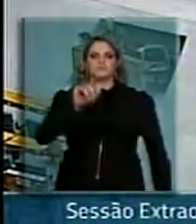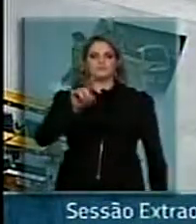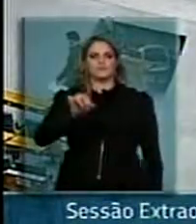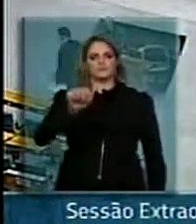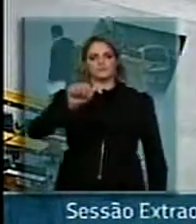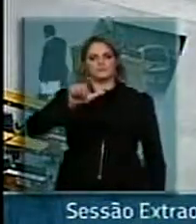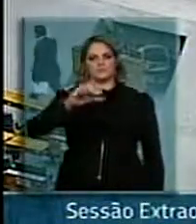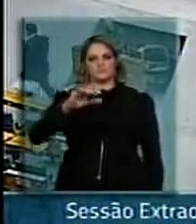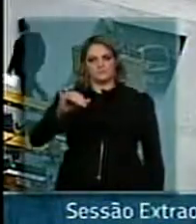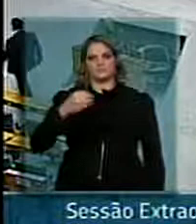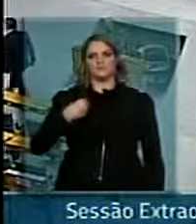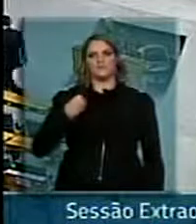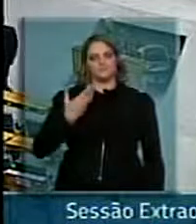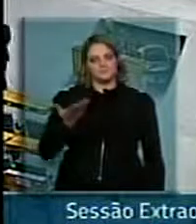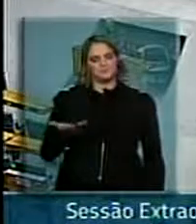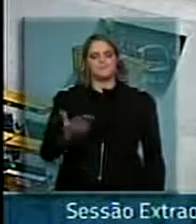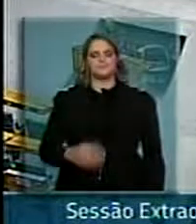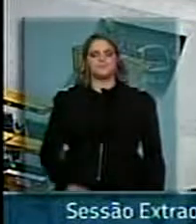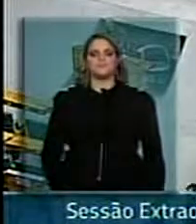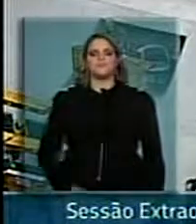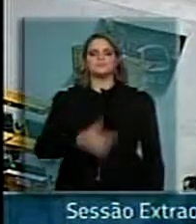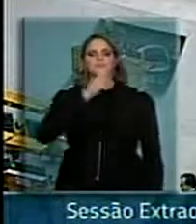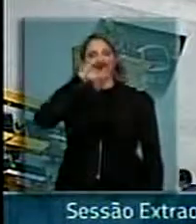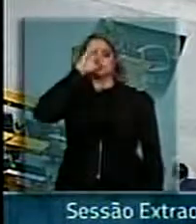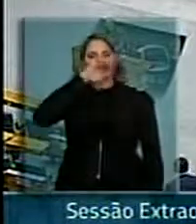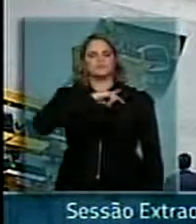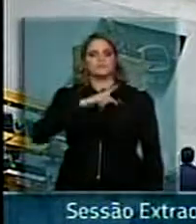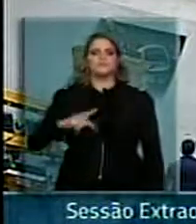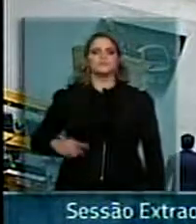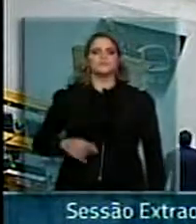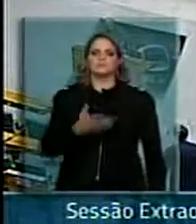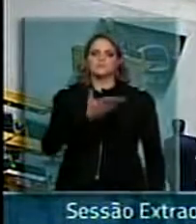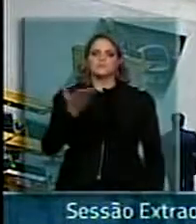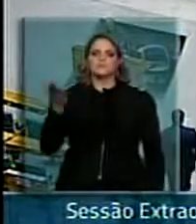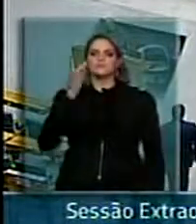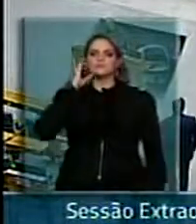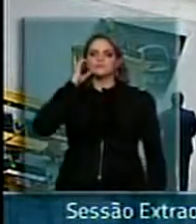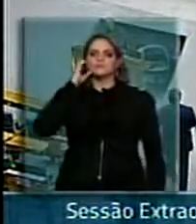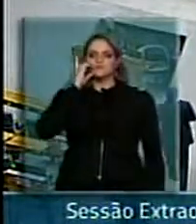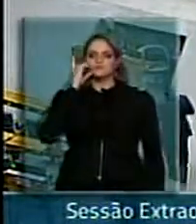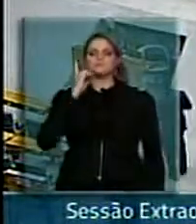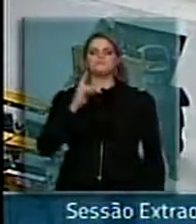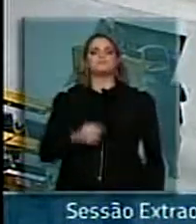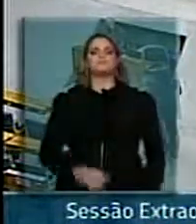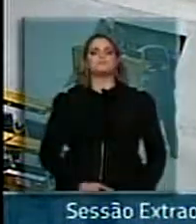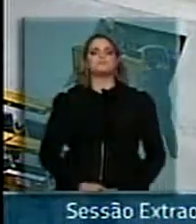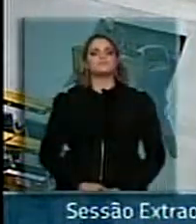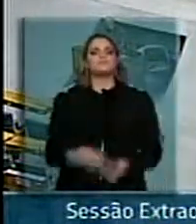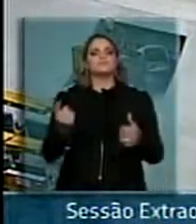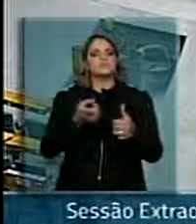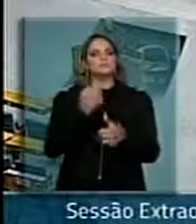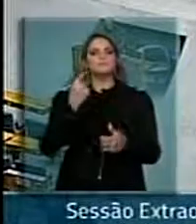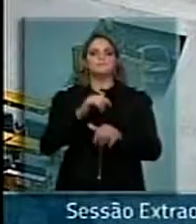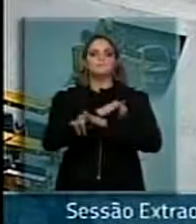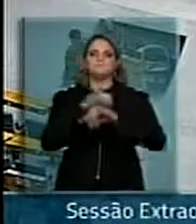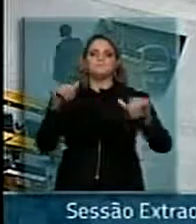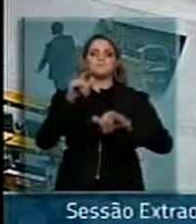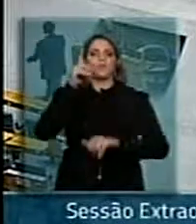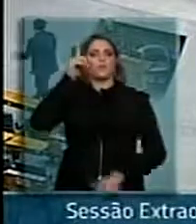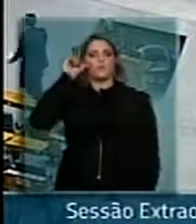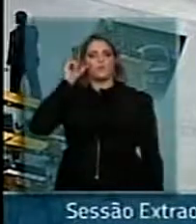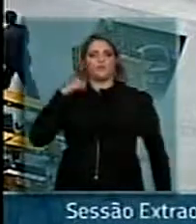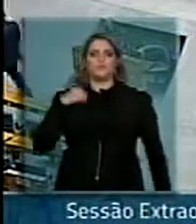Senhor presidente, senhoras e senhores parlamentares, primeiro, senhor presidente, eu gostaria de registrar, estive ontem